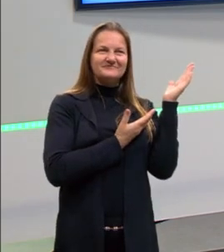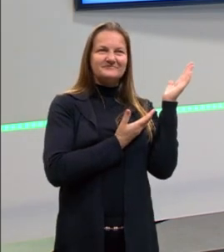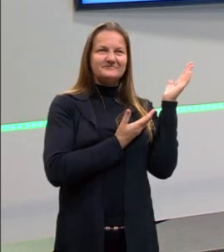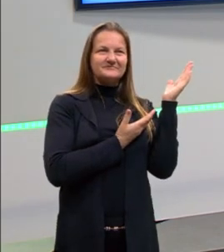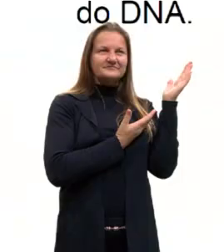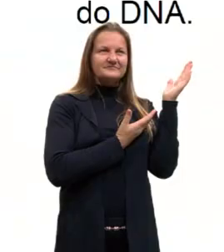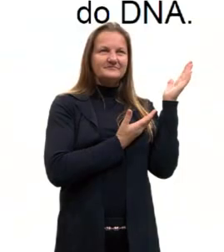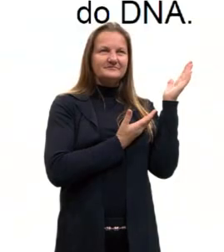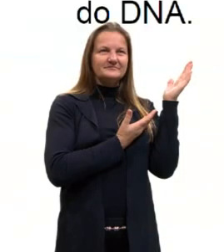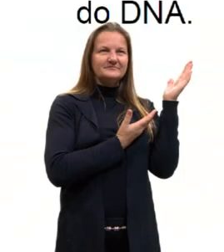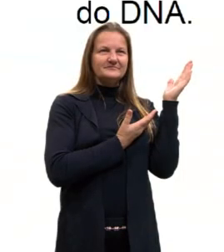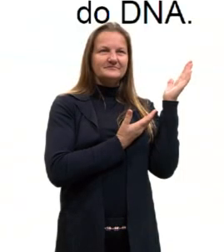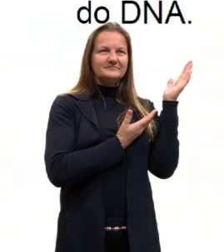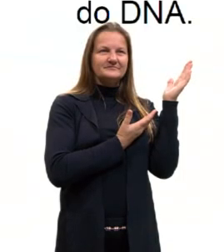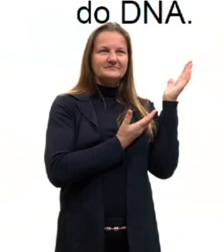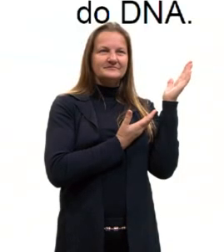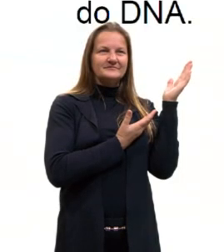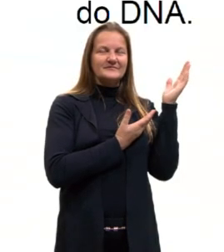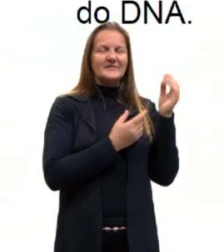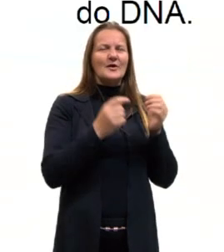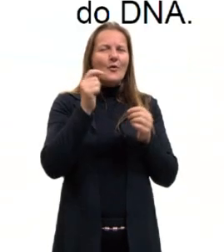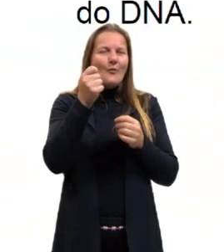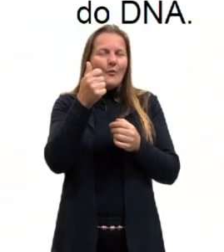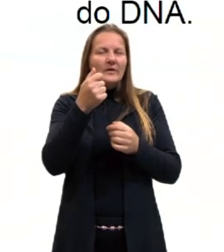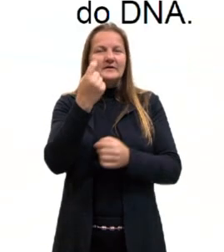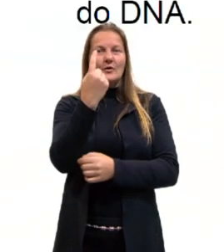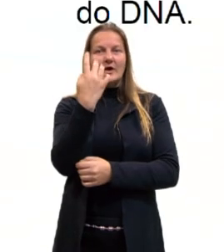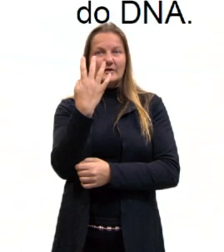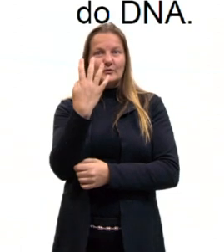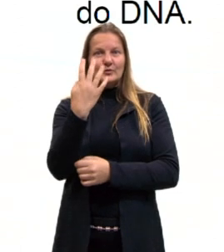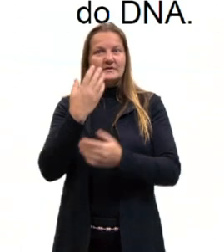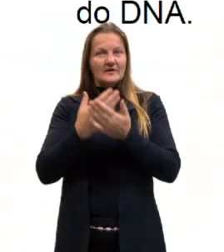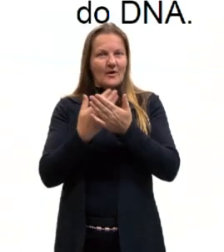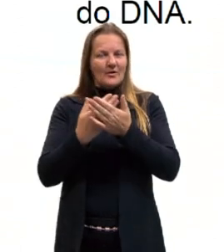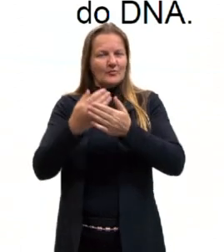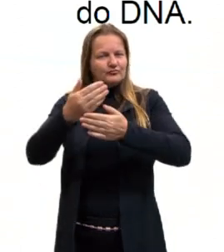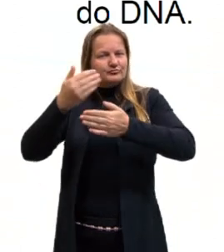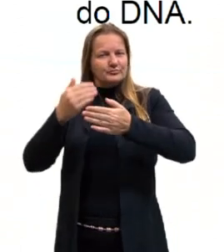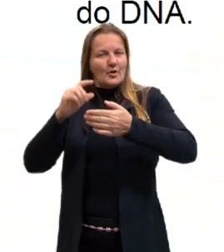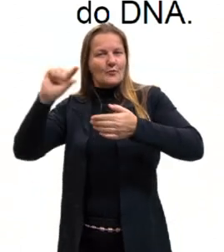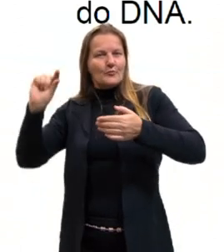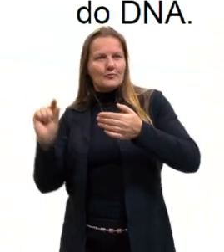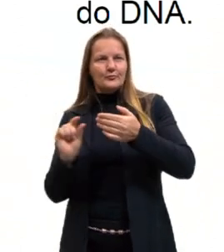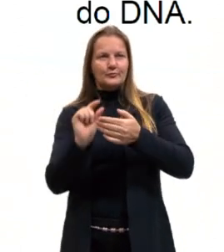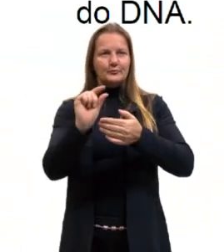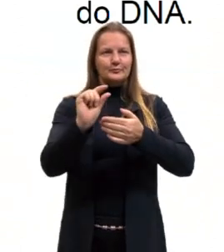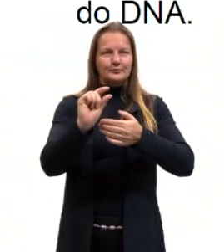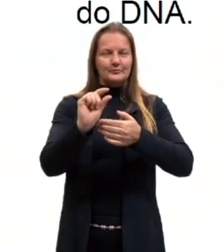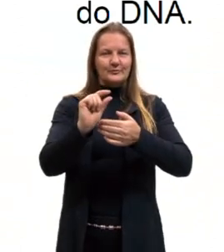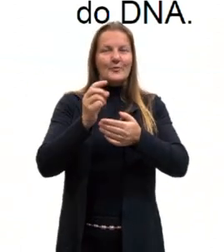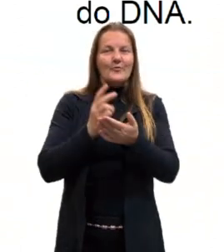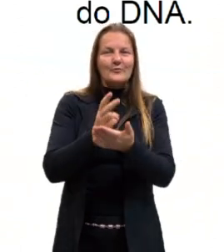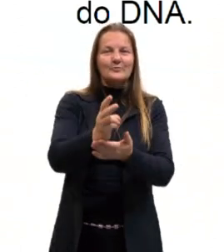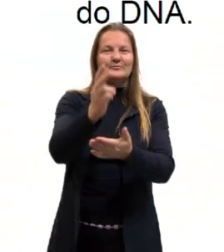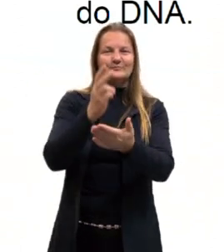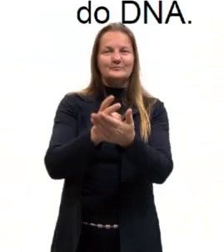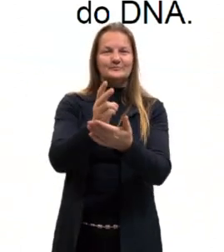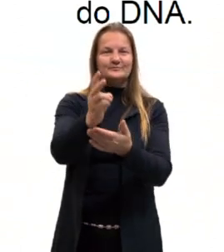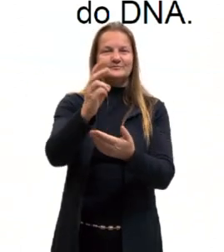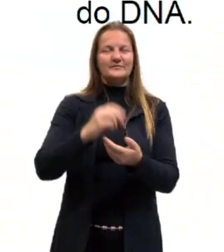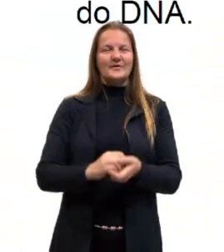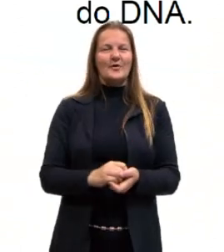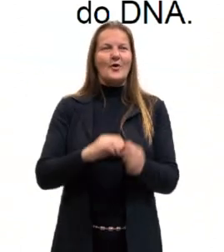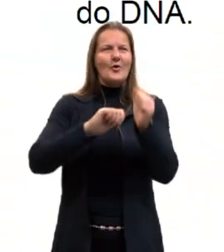Bom, isso daqui é um fragmento da aula de número 14. Essa aula é uma continuação da aula de número